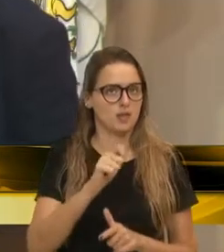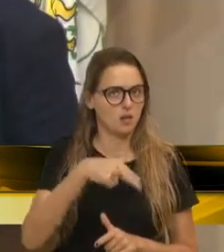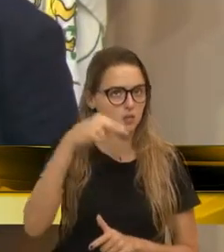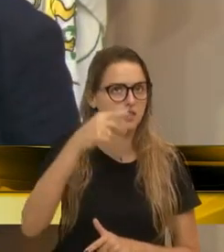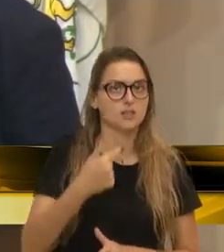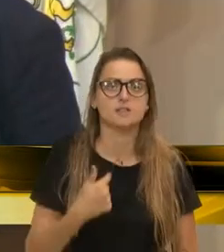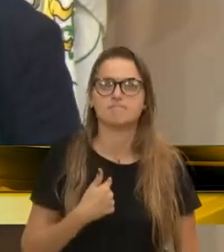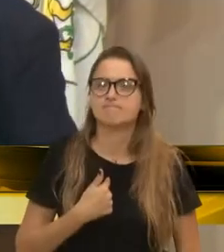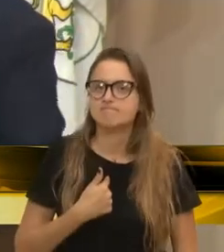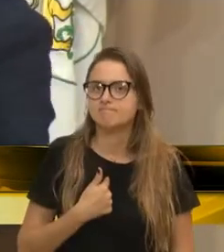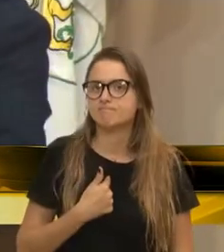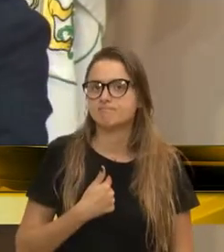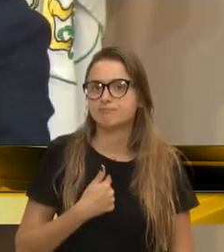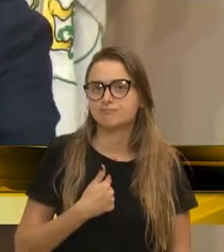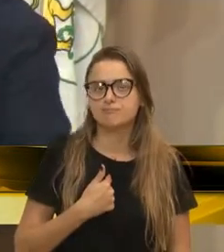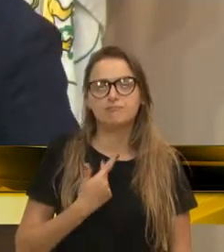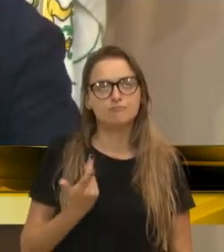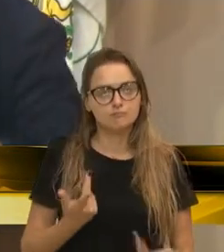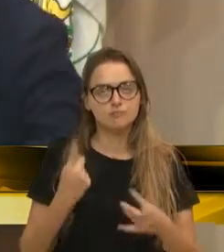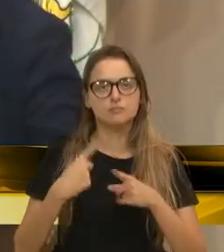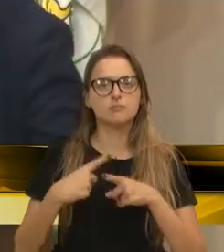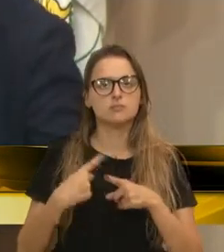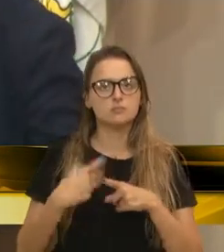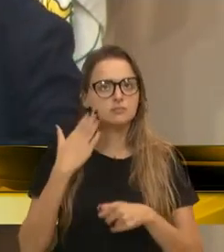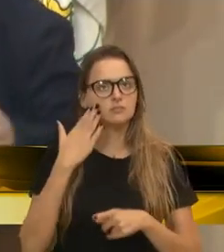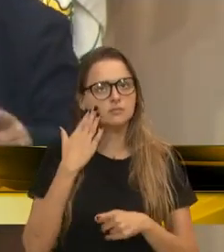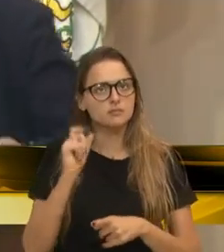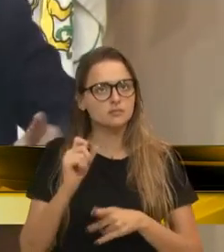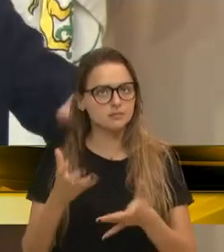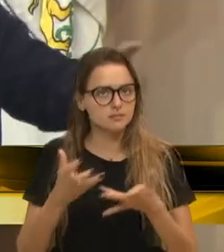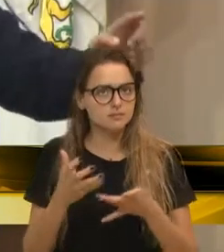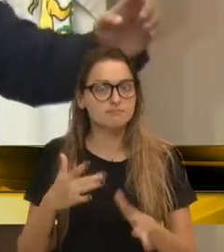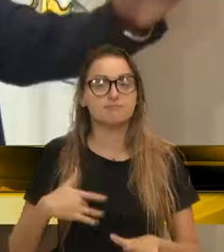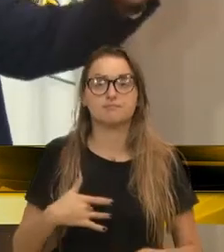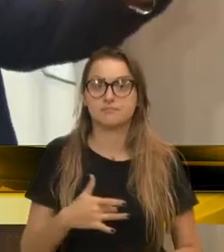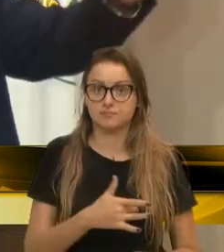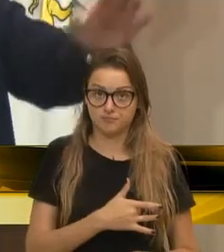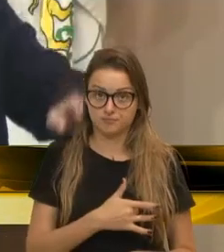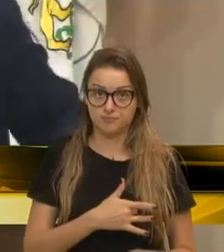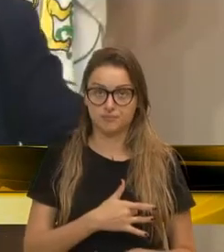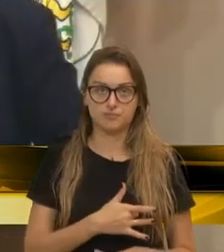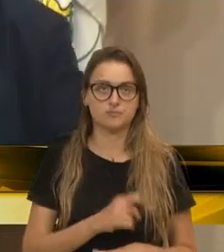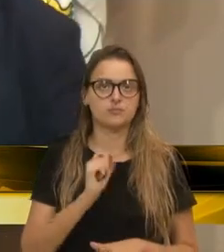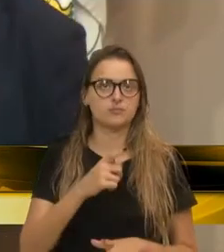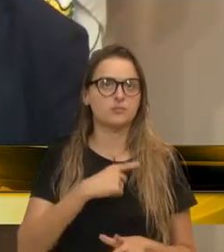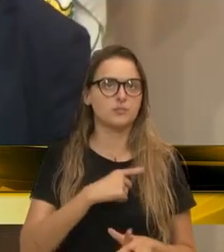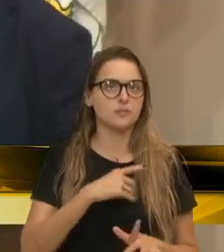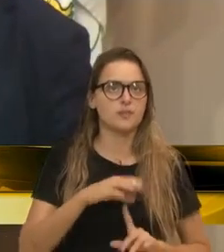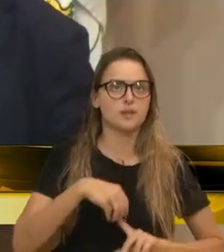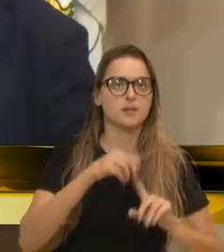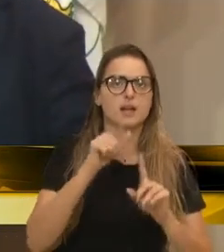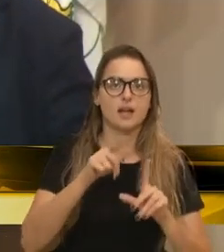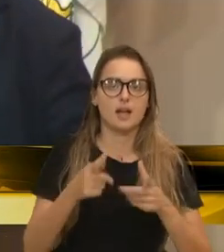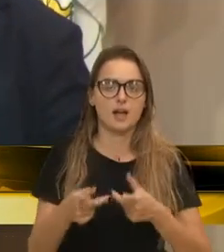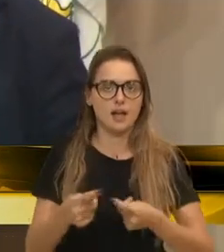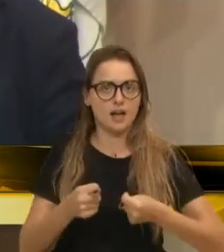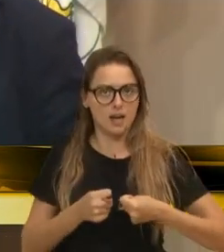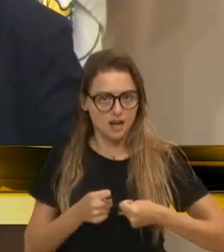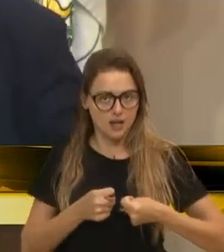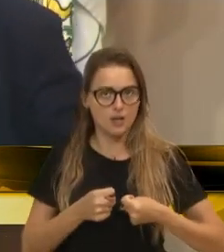fico... Porque a gente sabe o que eles querem. E a saúde, o número principal, é reduzir custo,